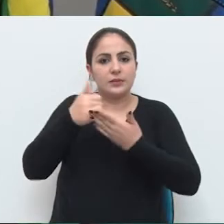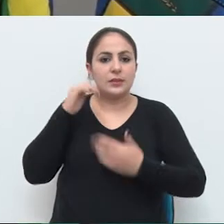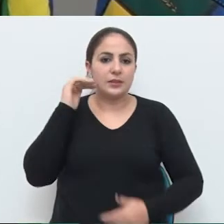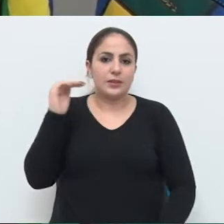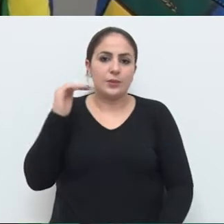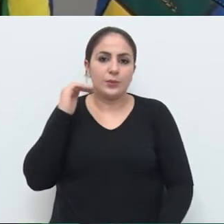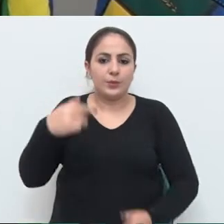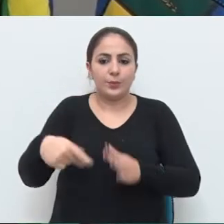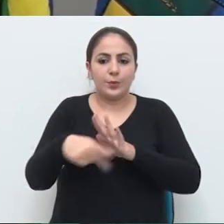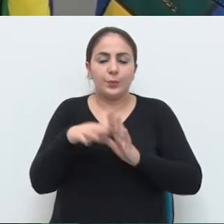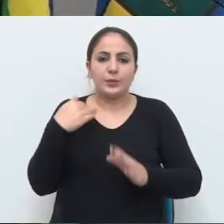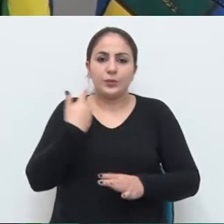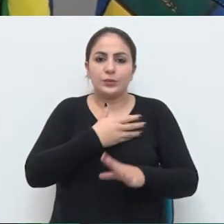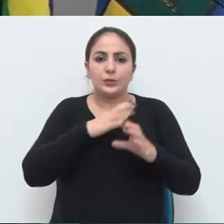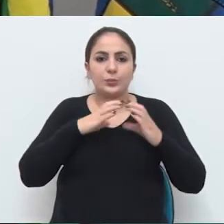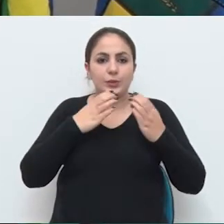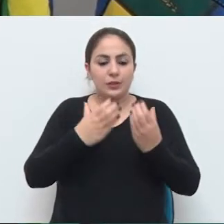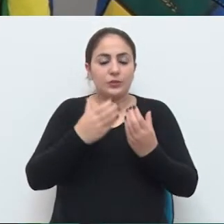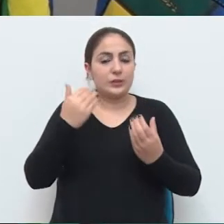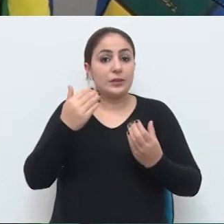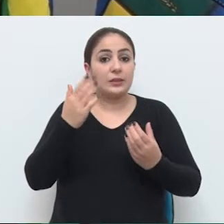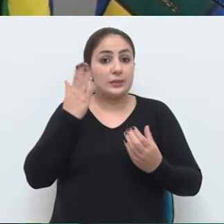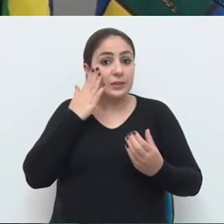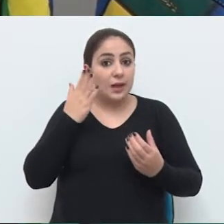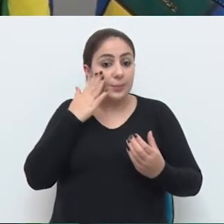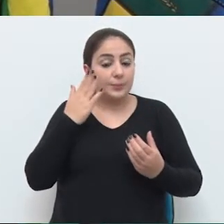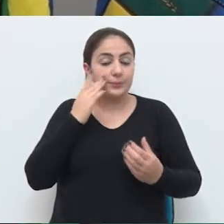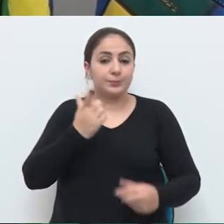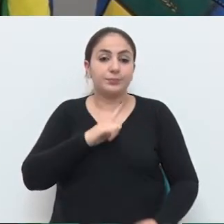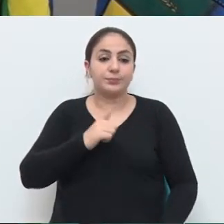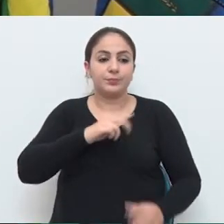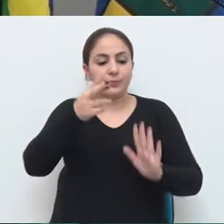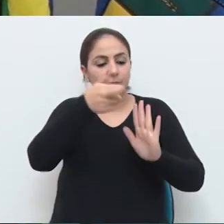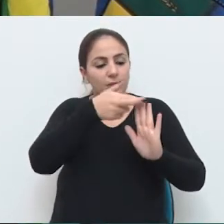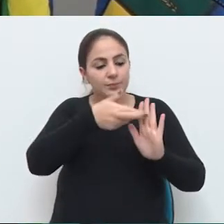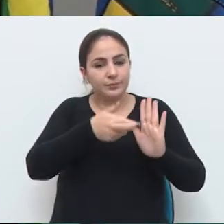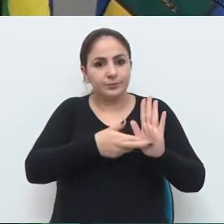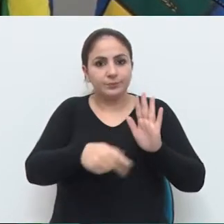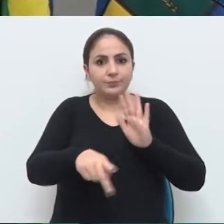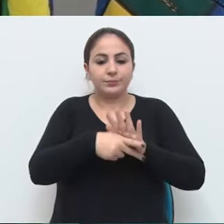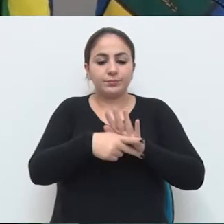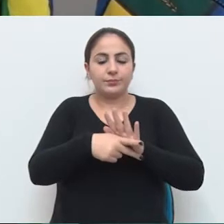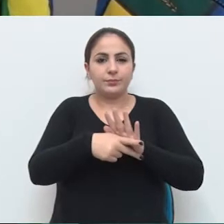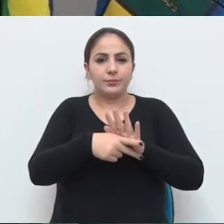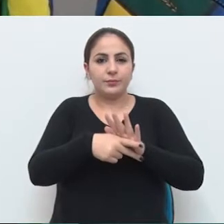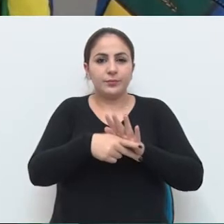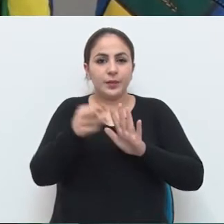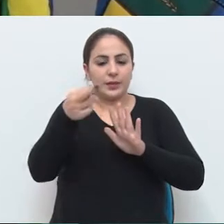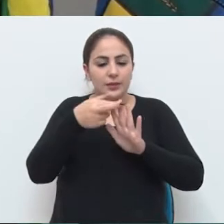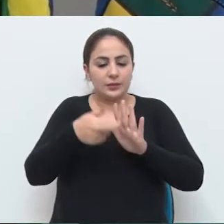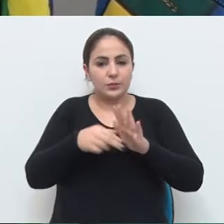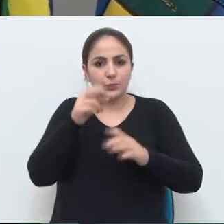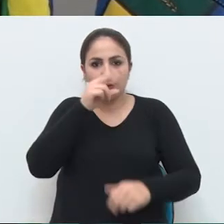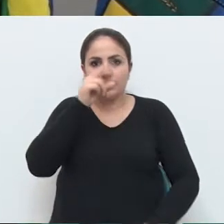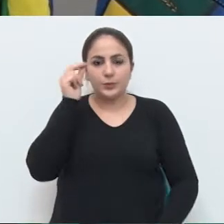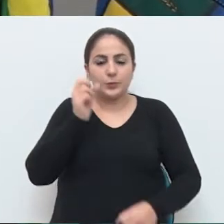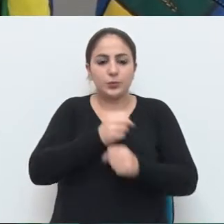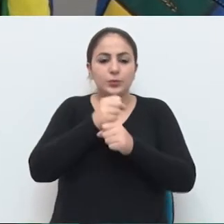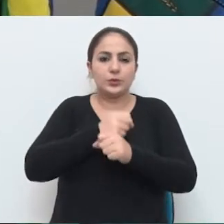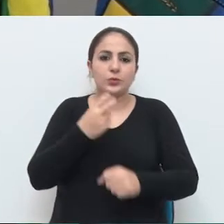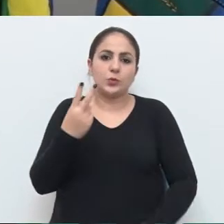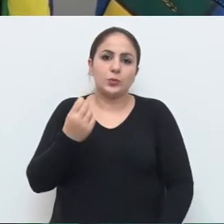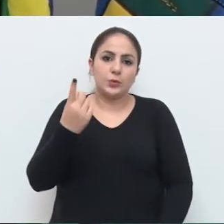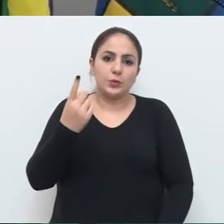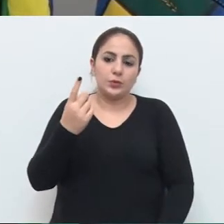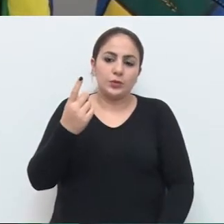tranquilidade para a nossa comunidade. Sabedores que samos que existe uma norma, uma regulação, uma normativa do município de